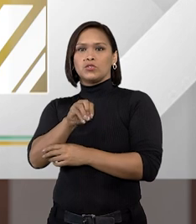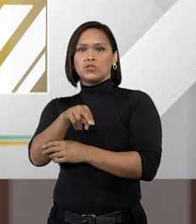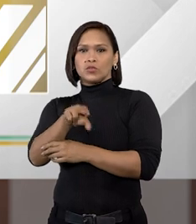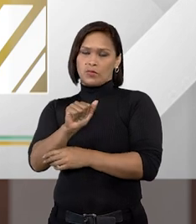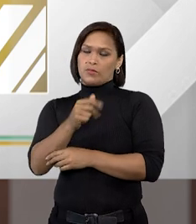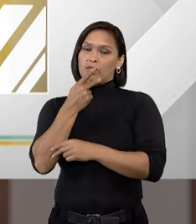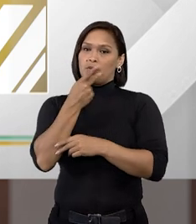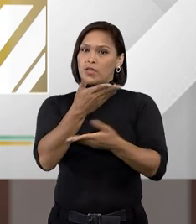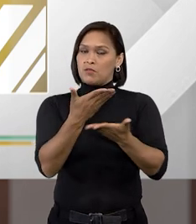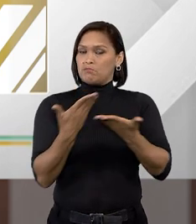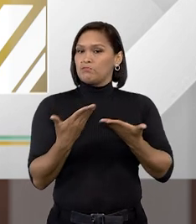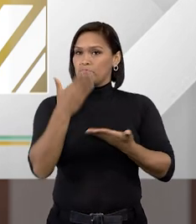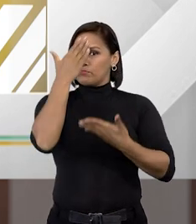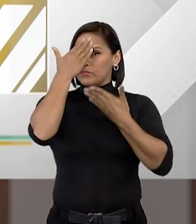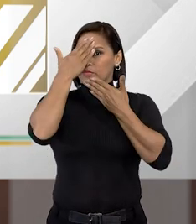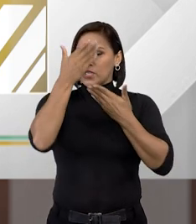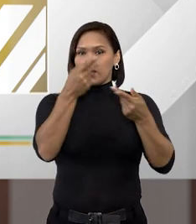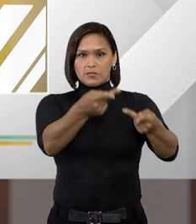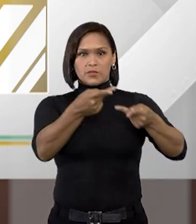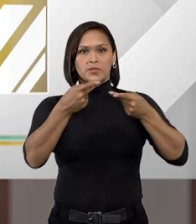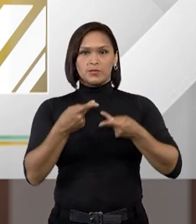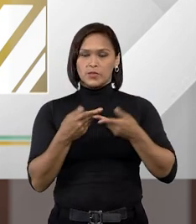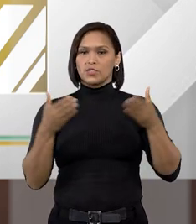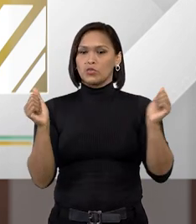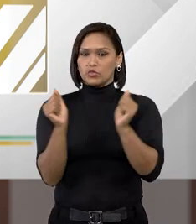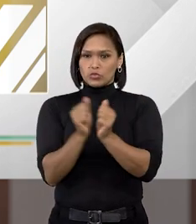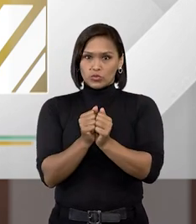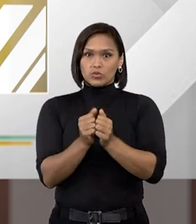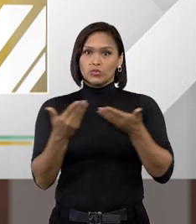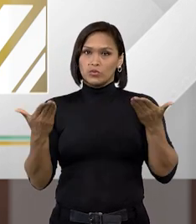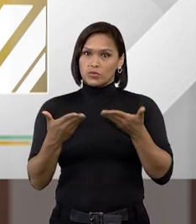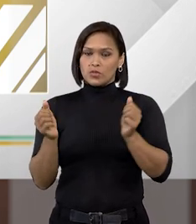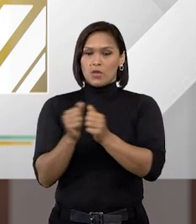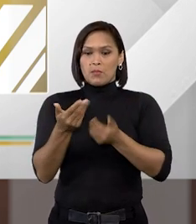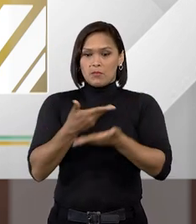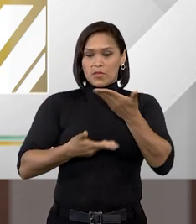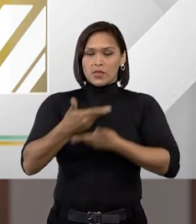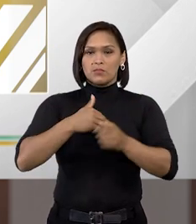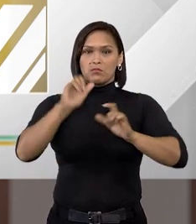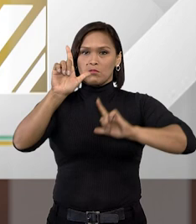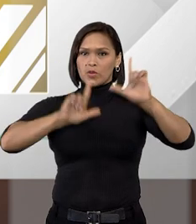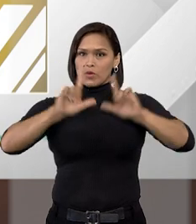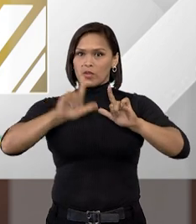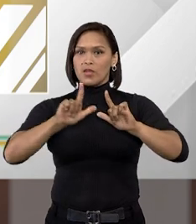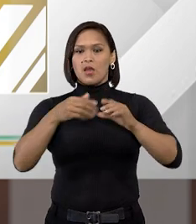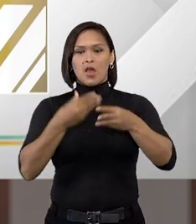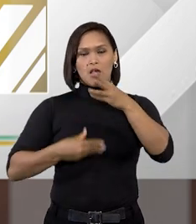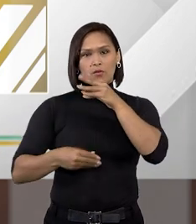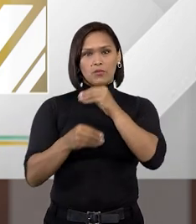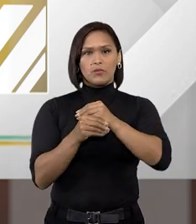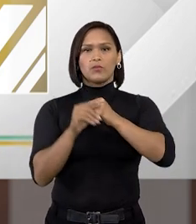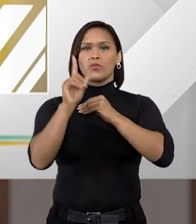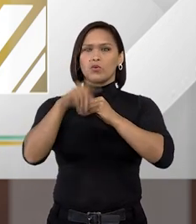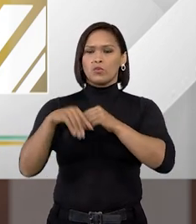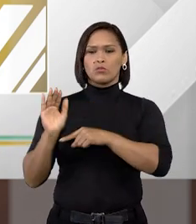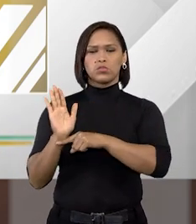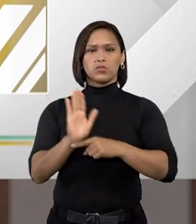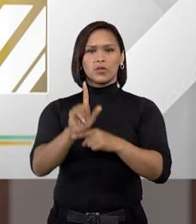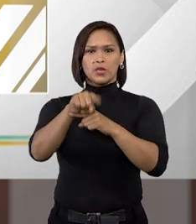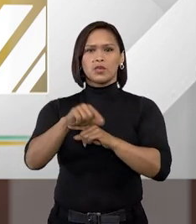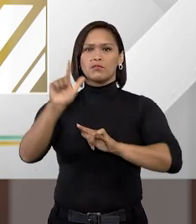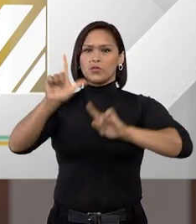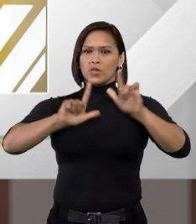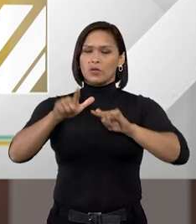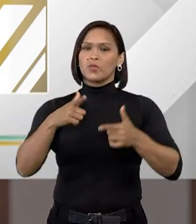Bom, muito obrigado pela recepção, de estar aqui com vocês, fazer parte desse programa, contribuir com esse